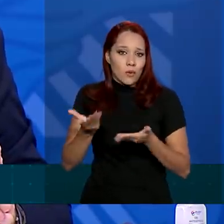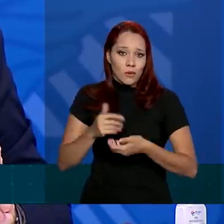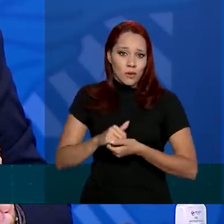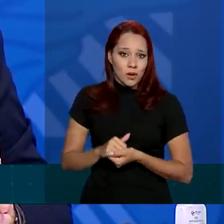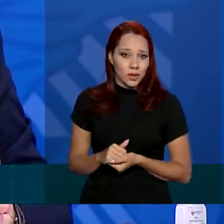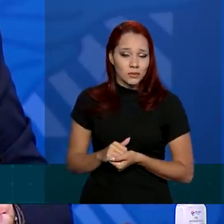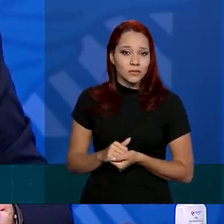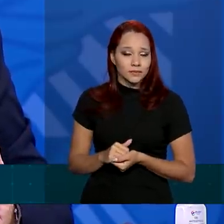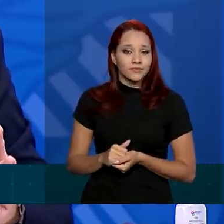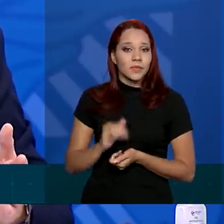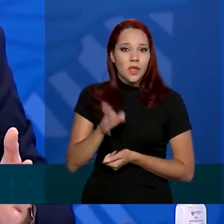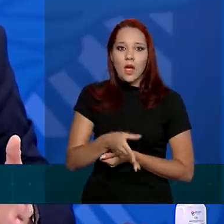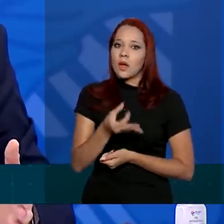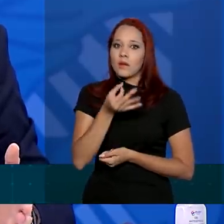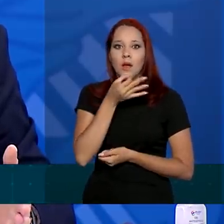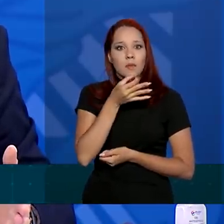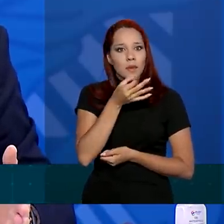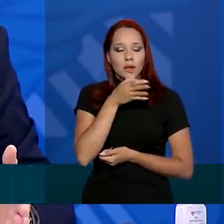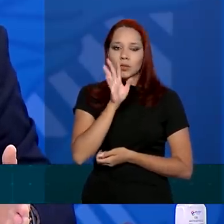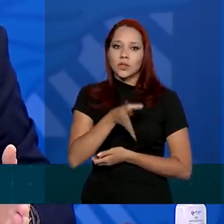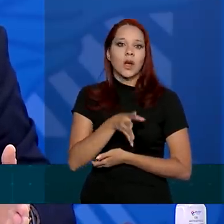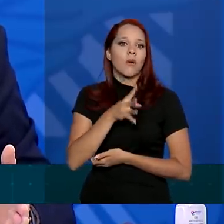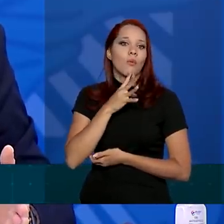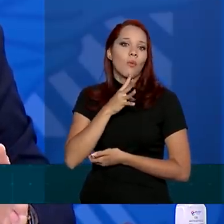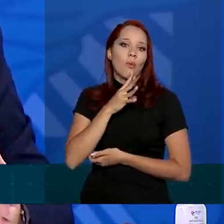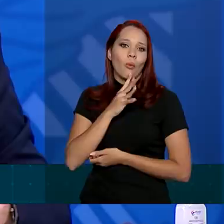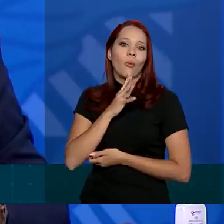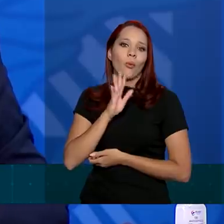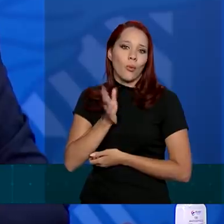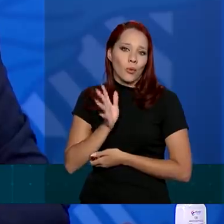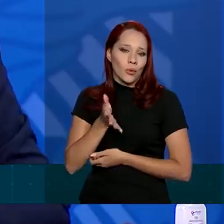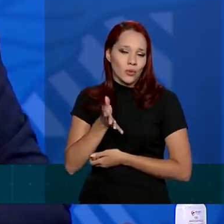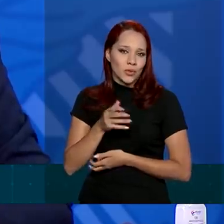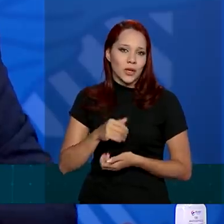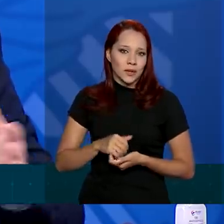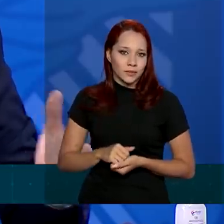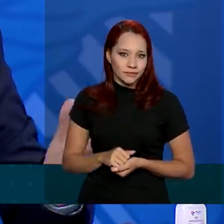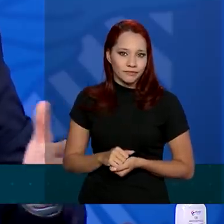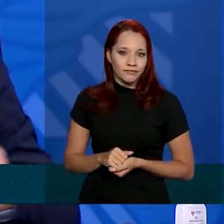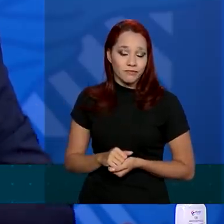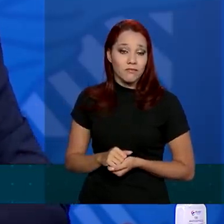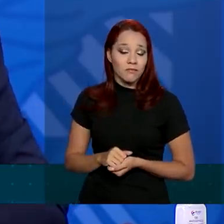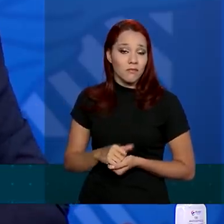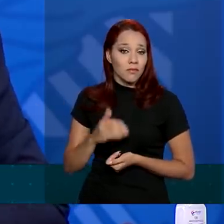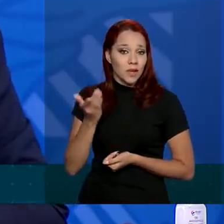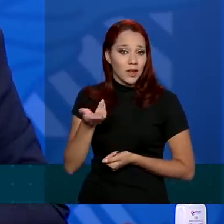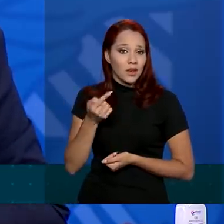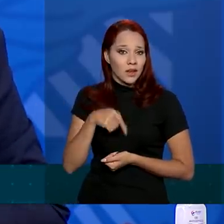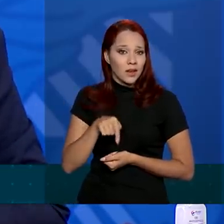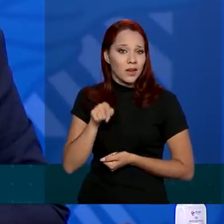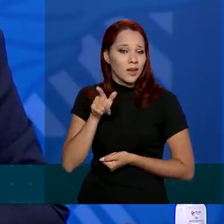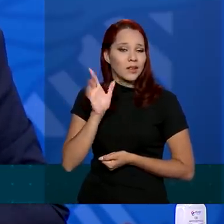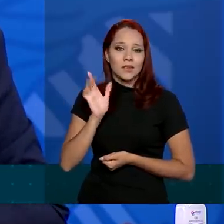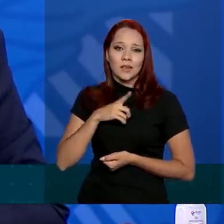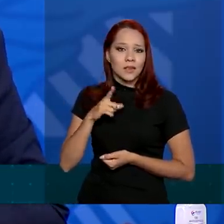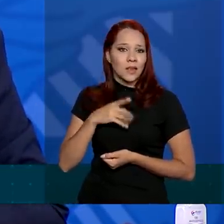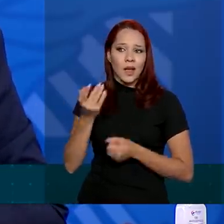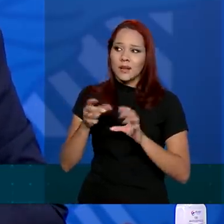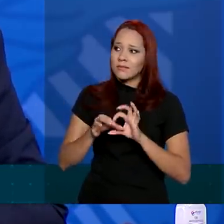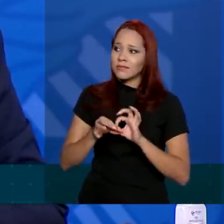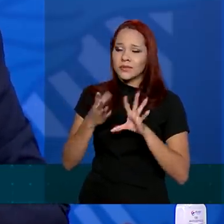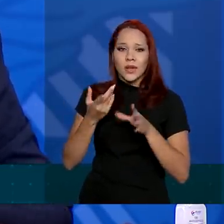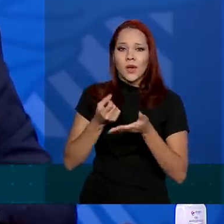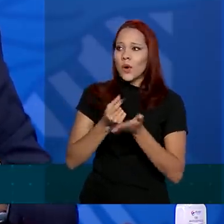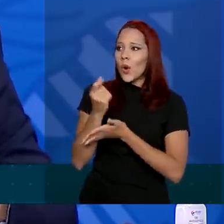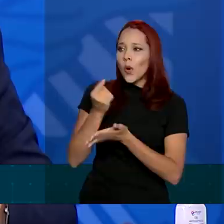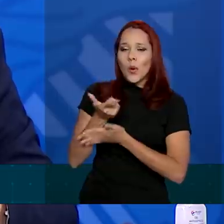fármaco que já é conhecido e está totalmente disponível no mercado e